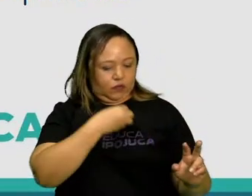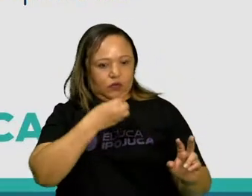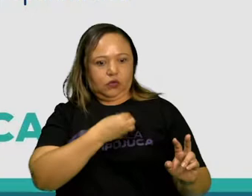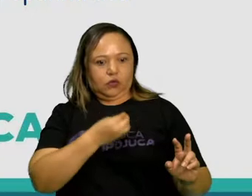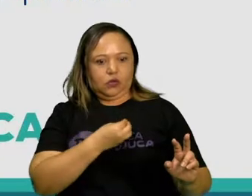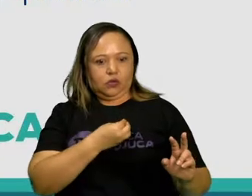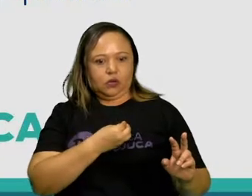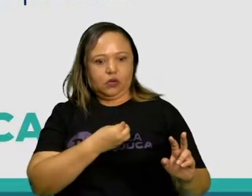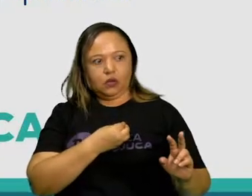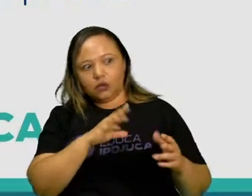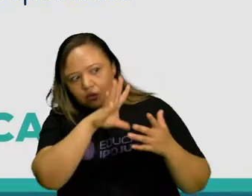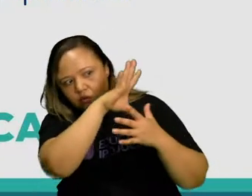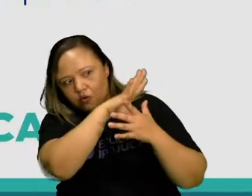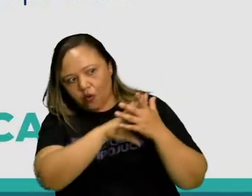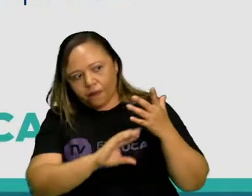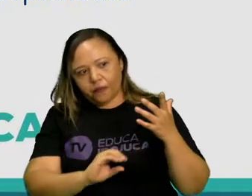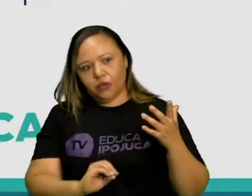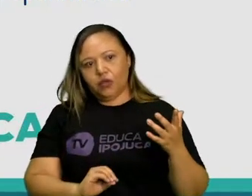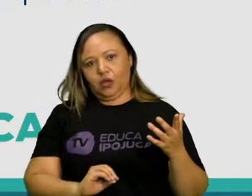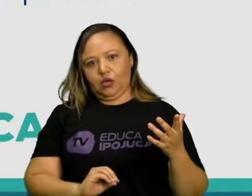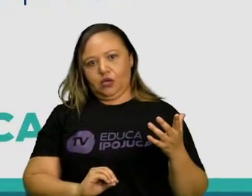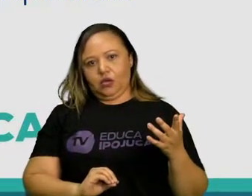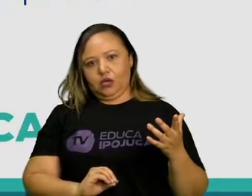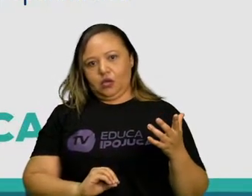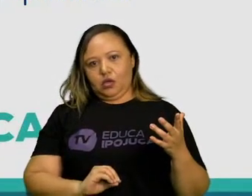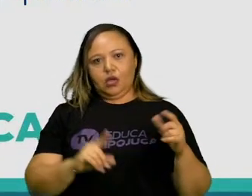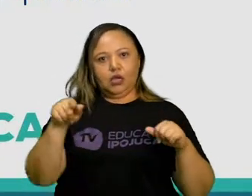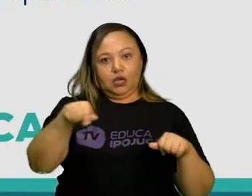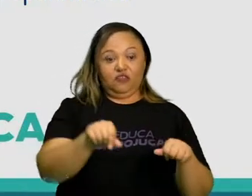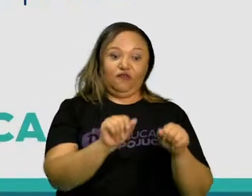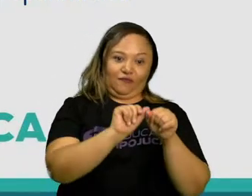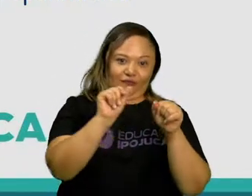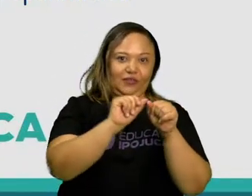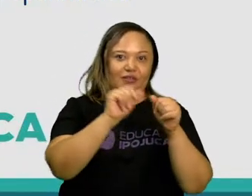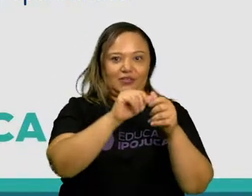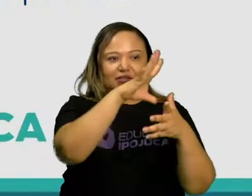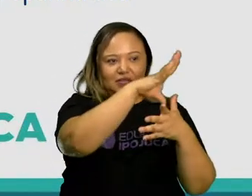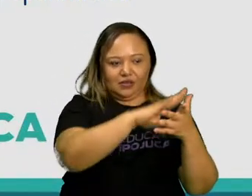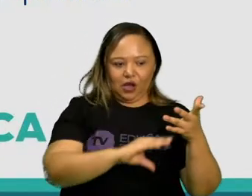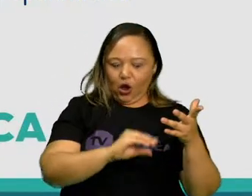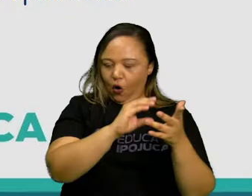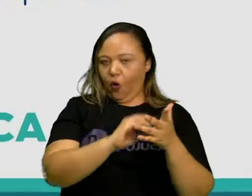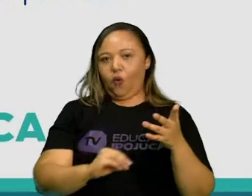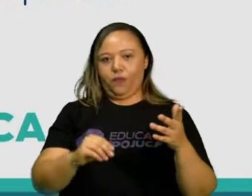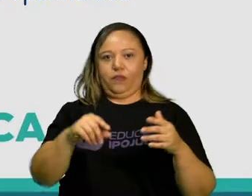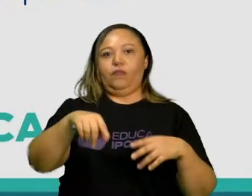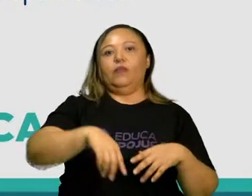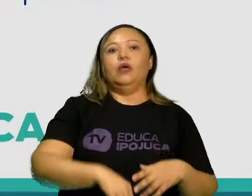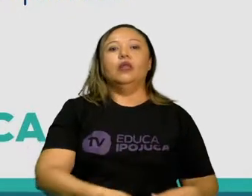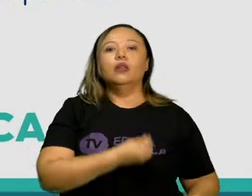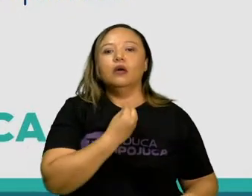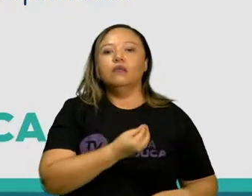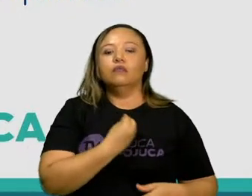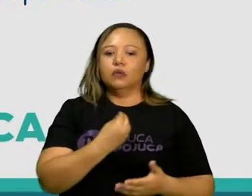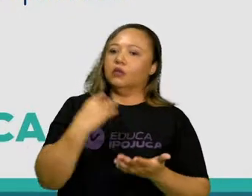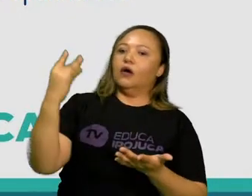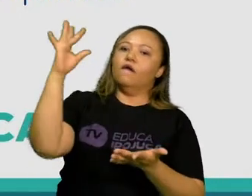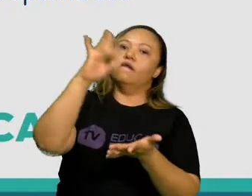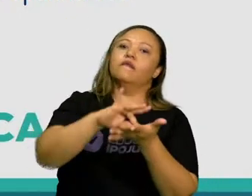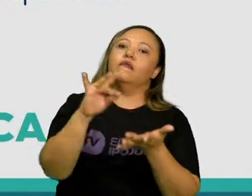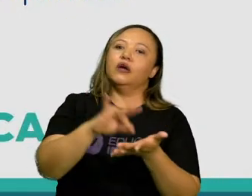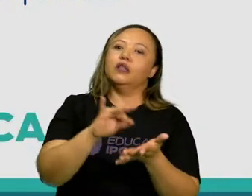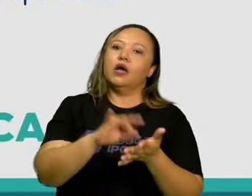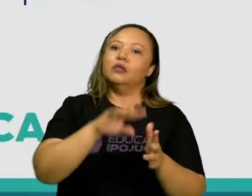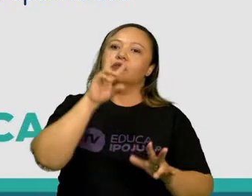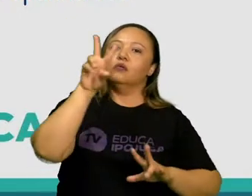principal representante é Konstantin Stanislavski. E ele surgiu junto com o realismo